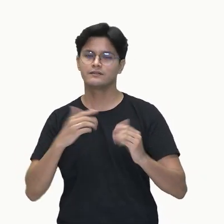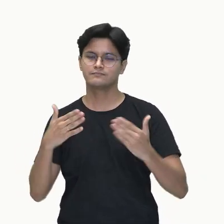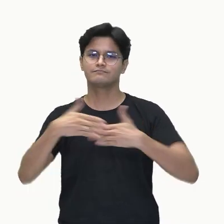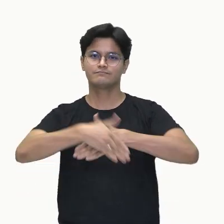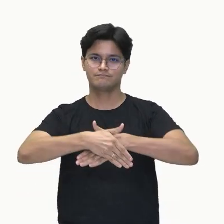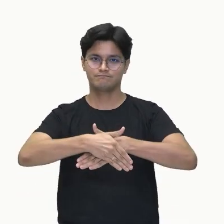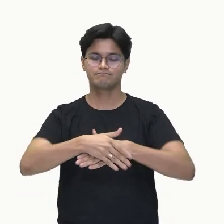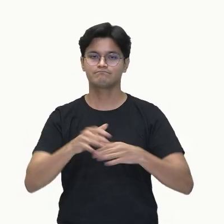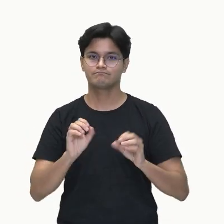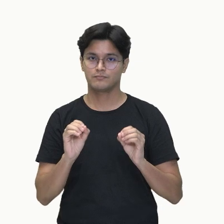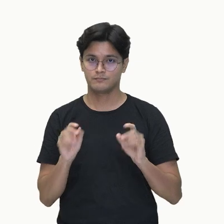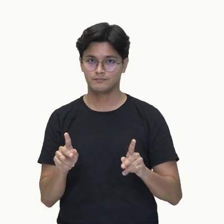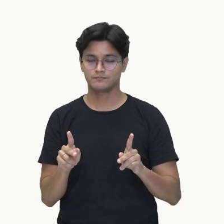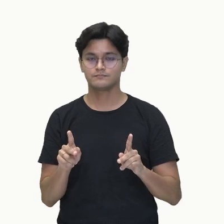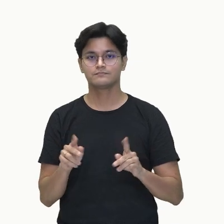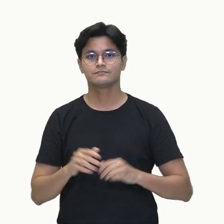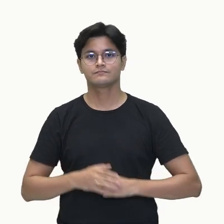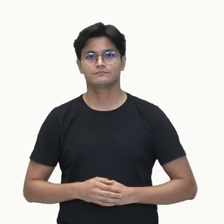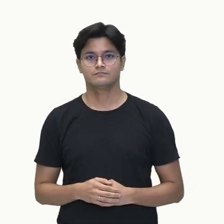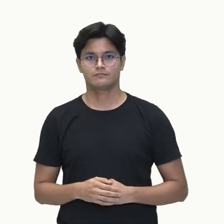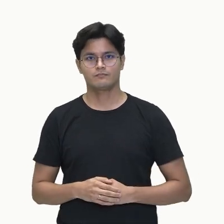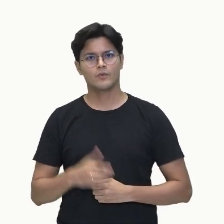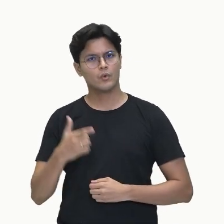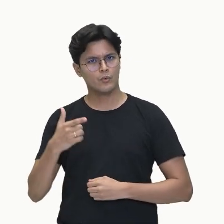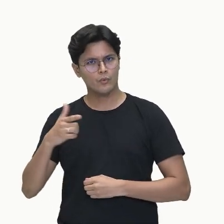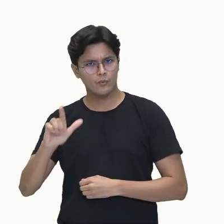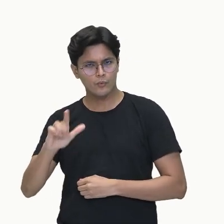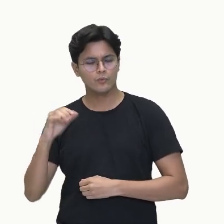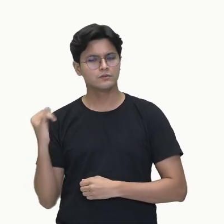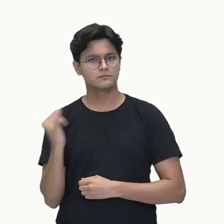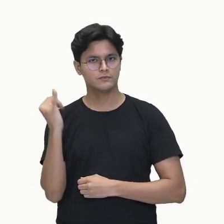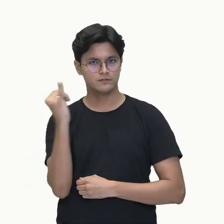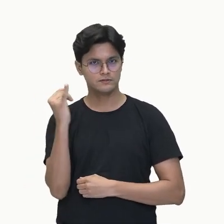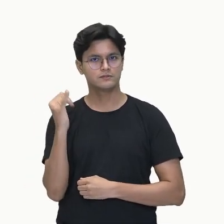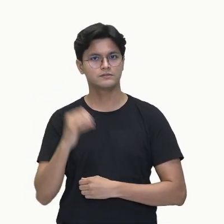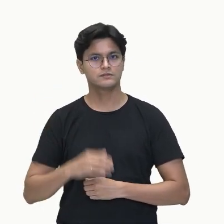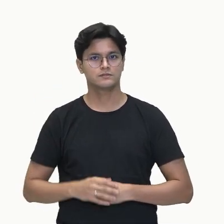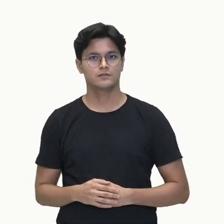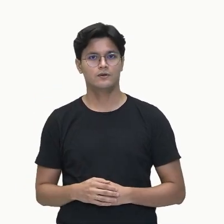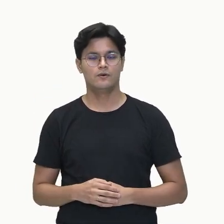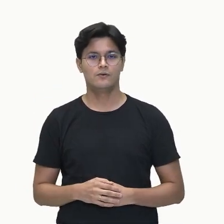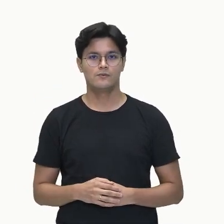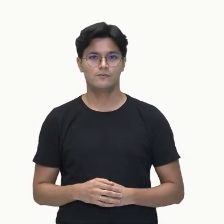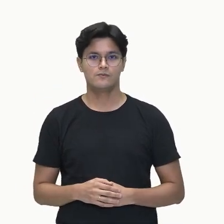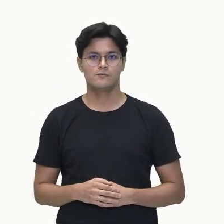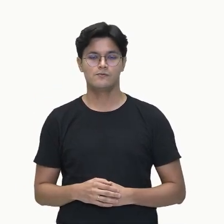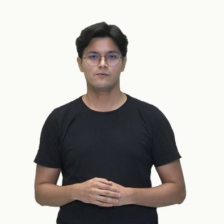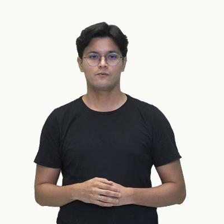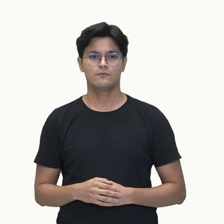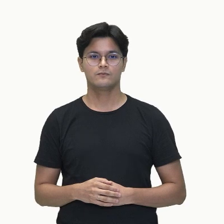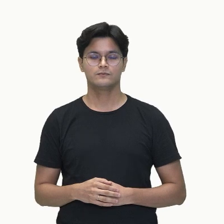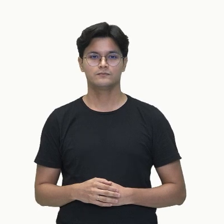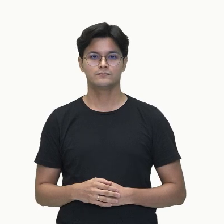Ok? Outra coisa importante, os isômeros